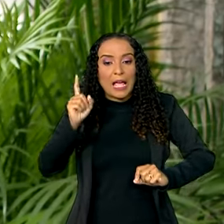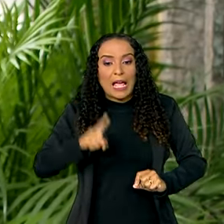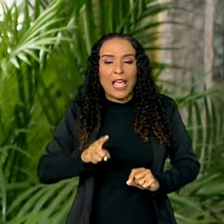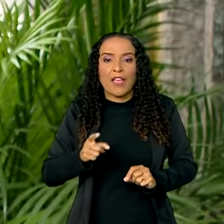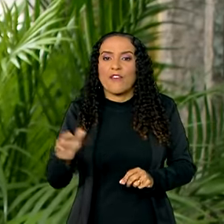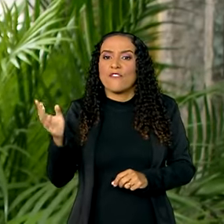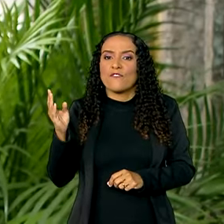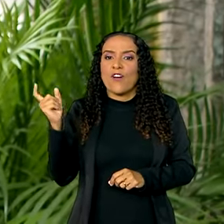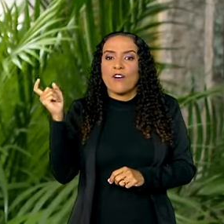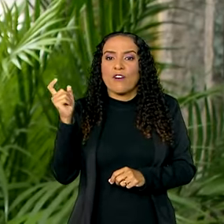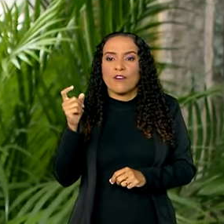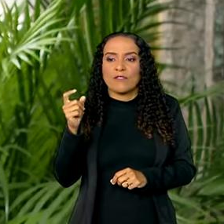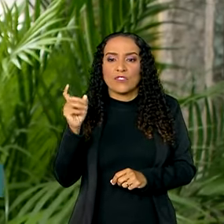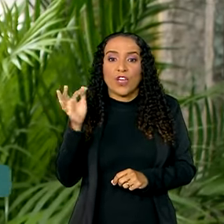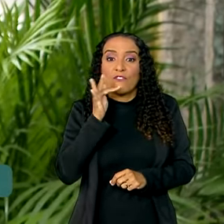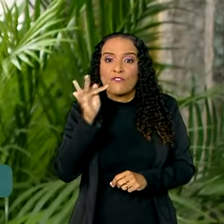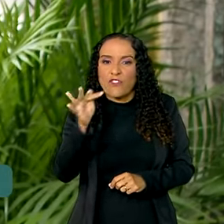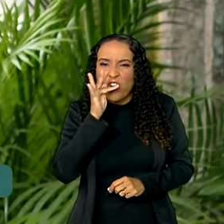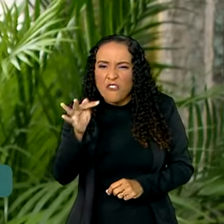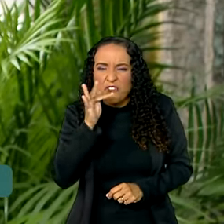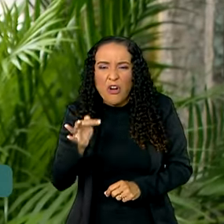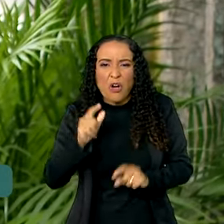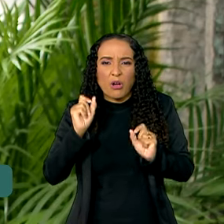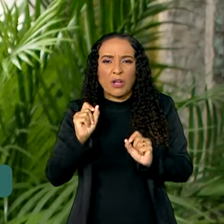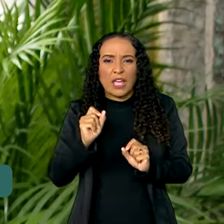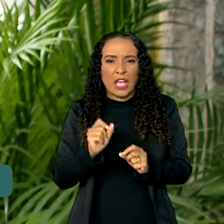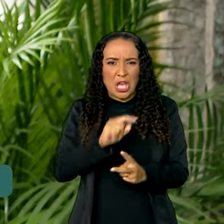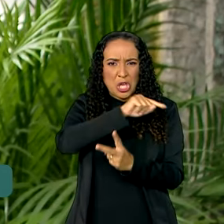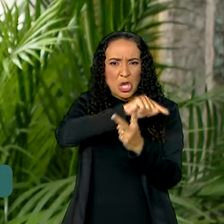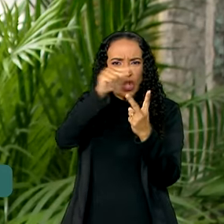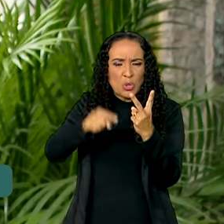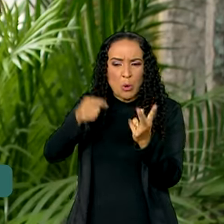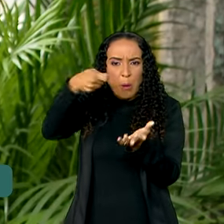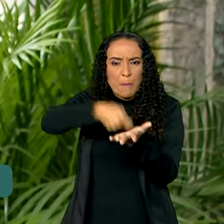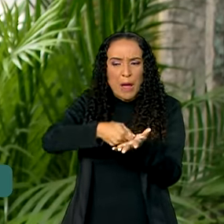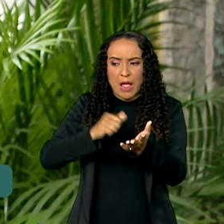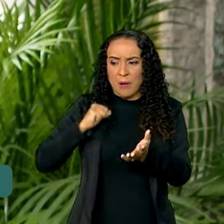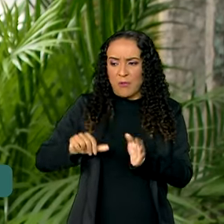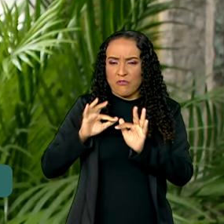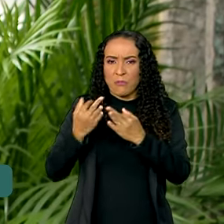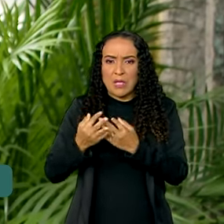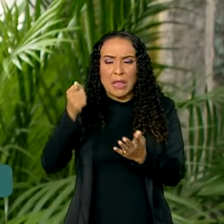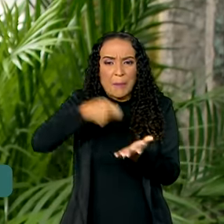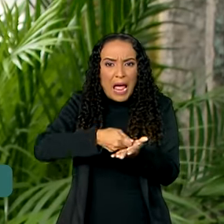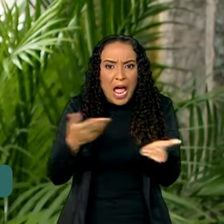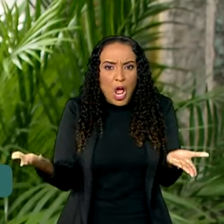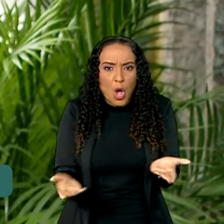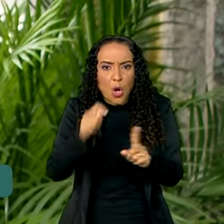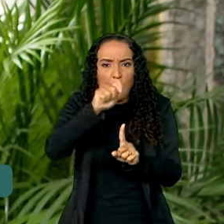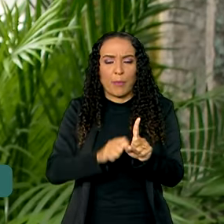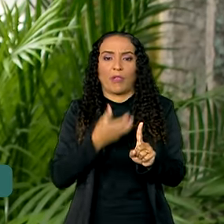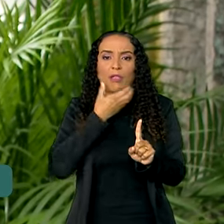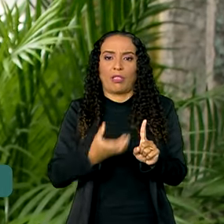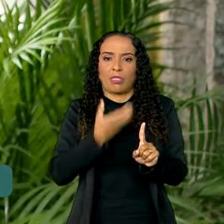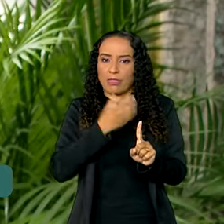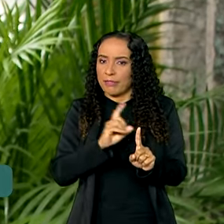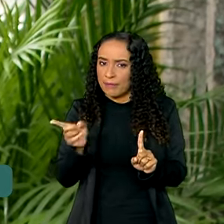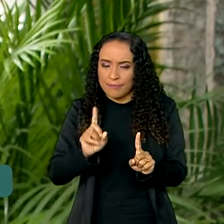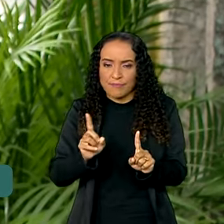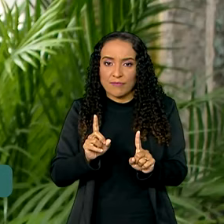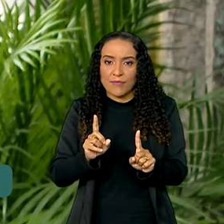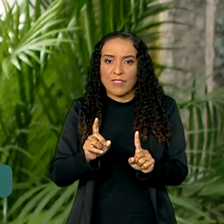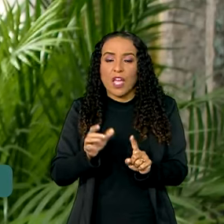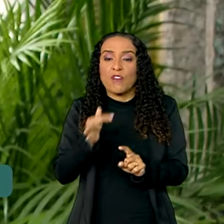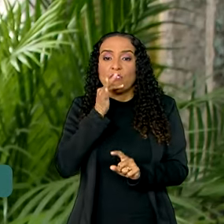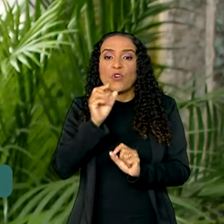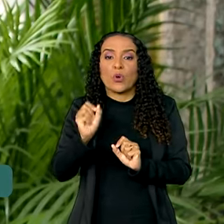boato essa informação que circula, que duas parcelas do Bolsa Família seriam pagas agora em dezembro. Segundo esse